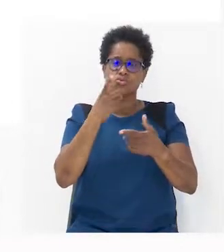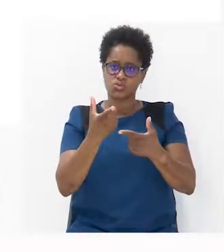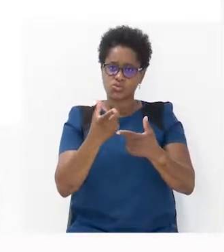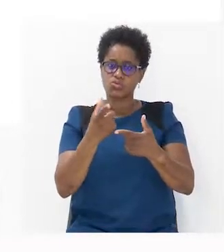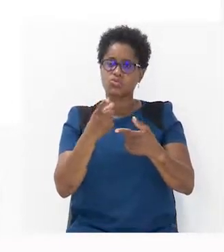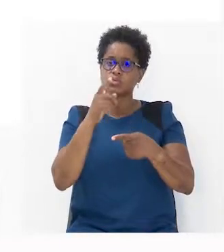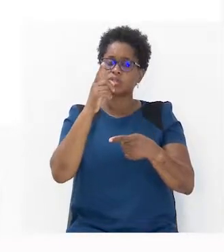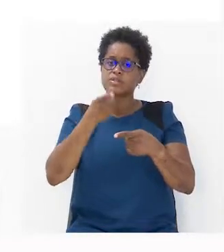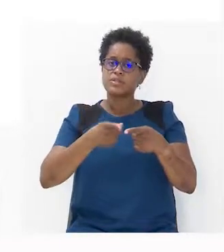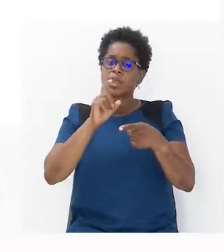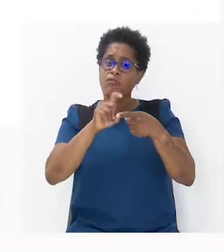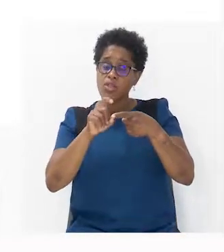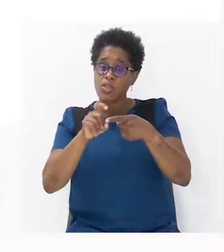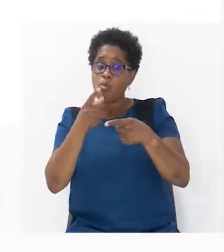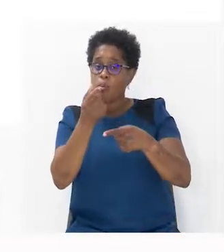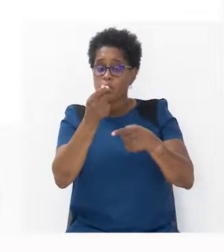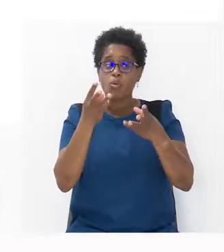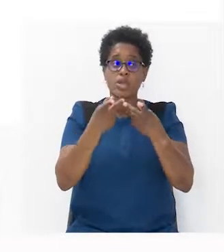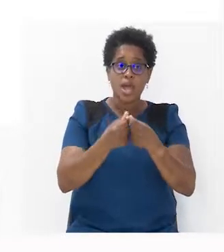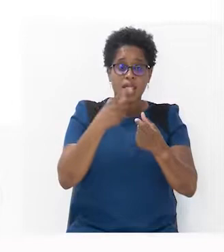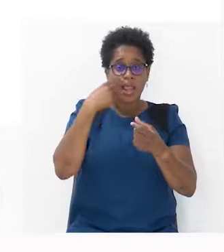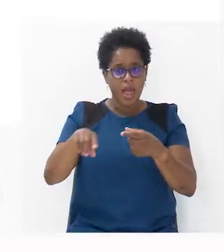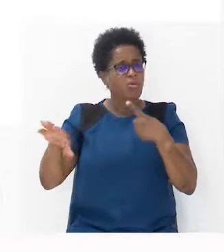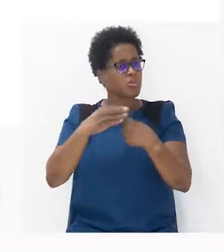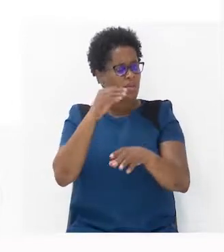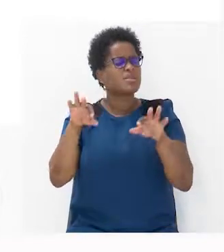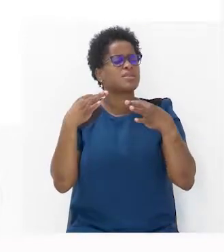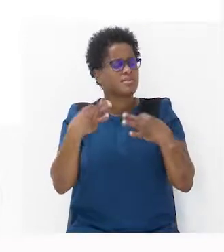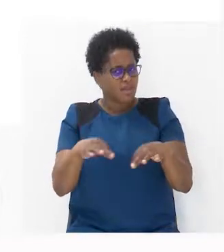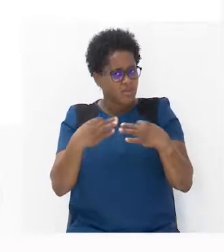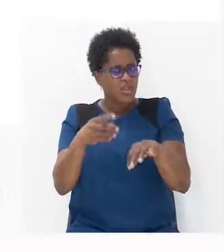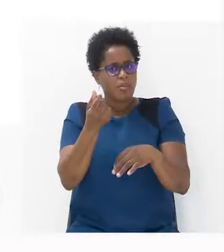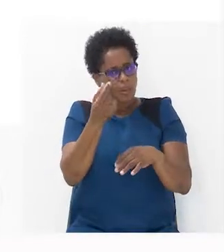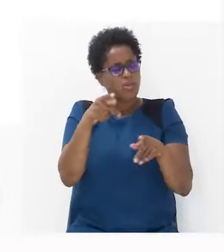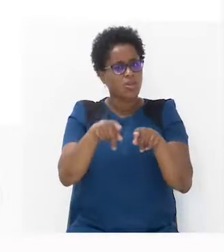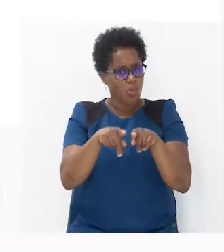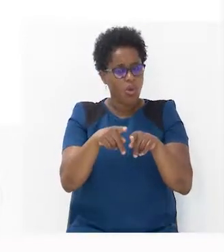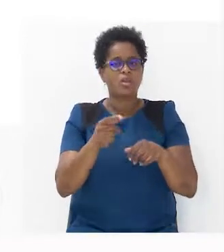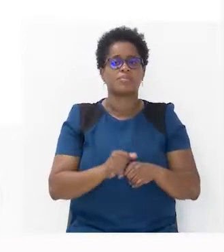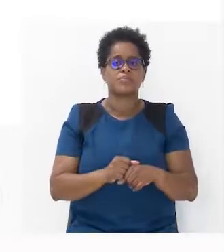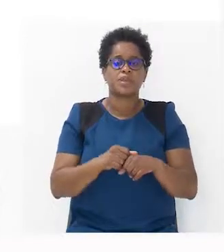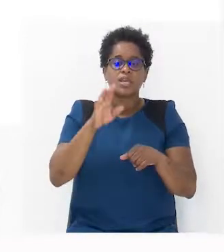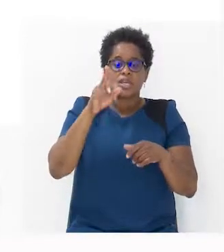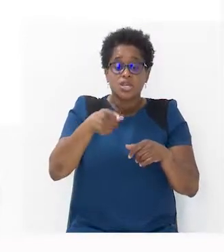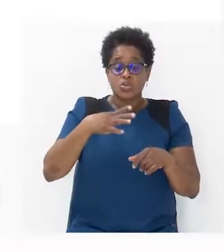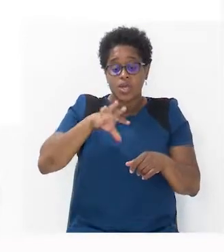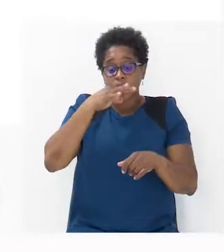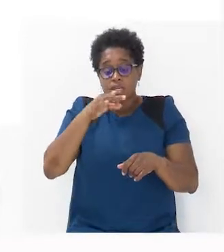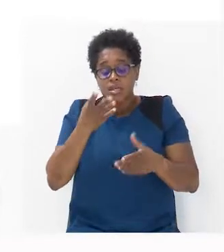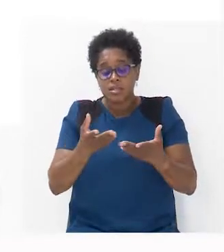de lápis, obtemos sempre o mesmo valor. O que isto quer dizer? Se nós dividirmos 30